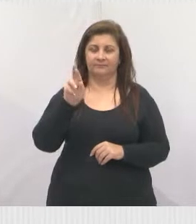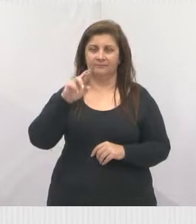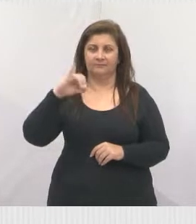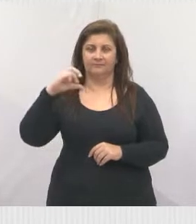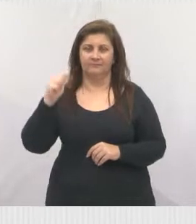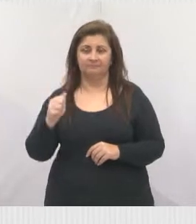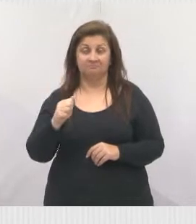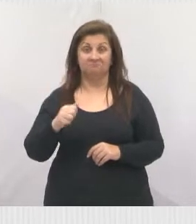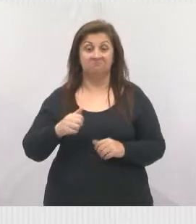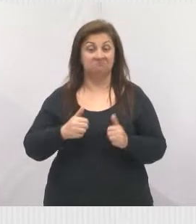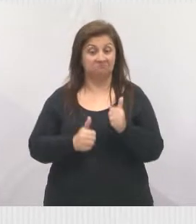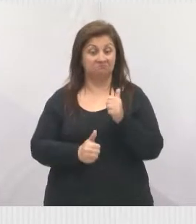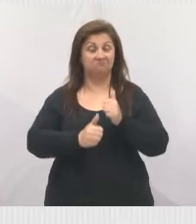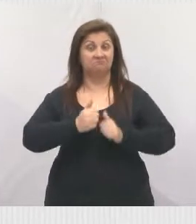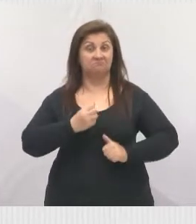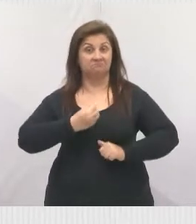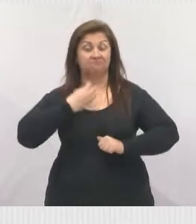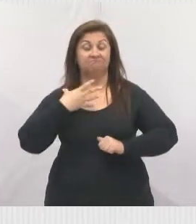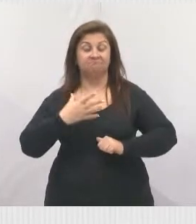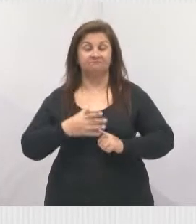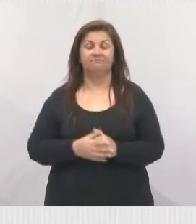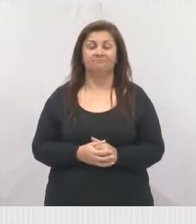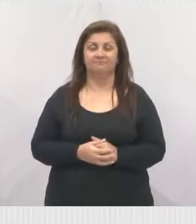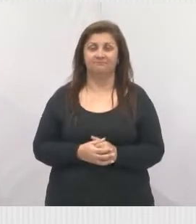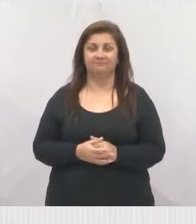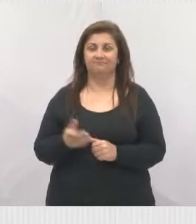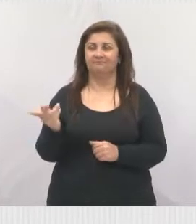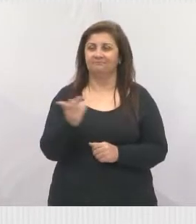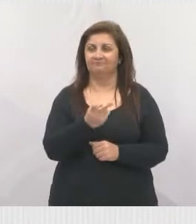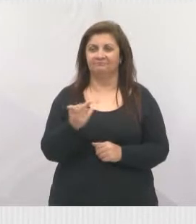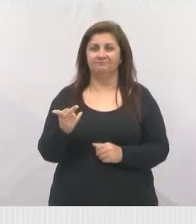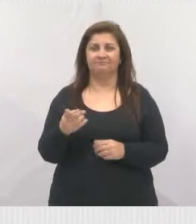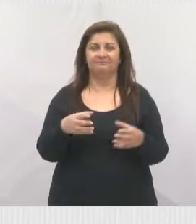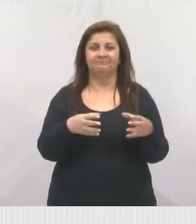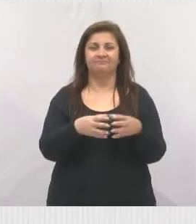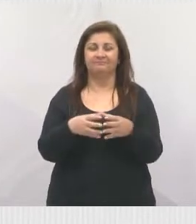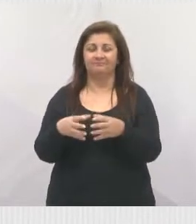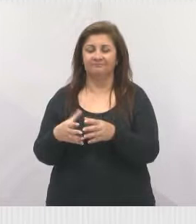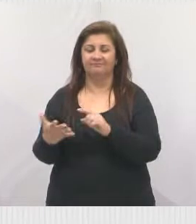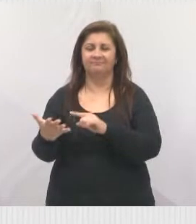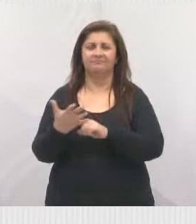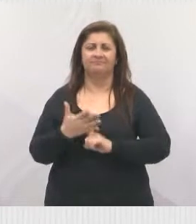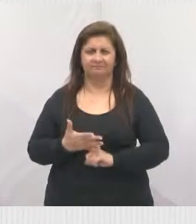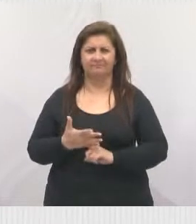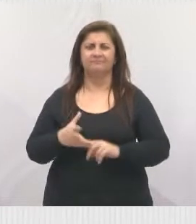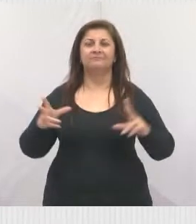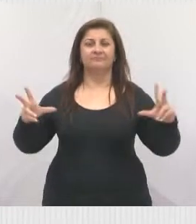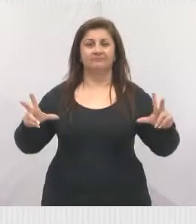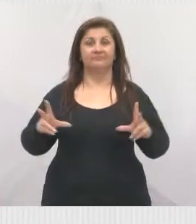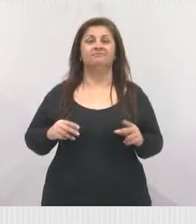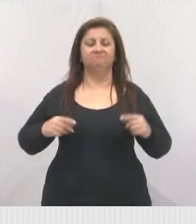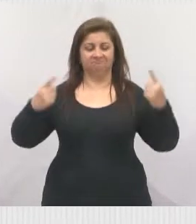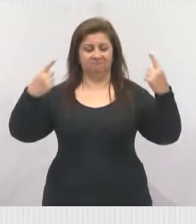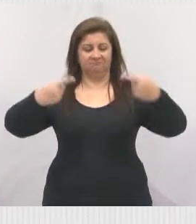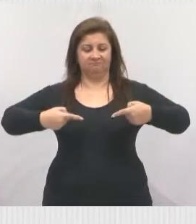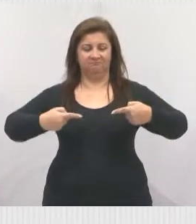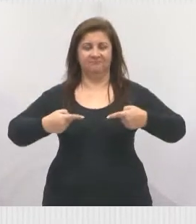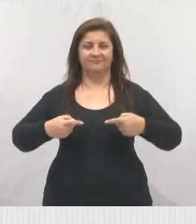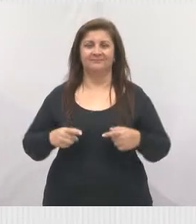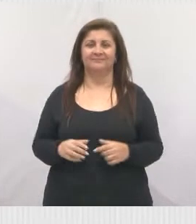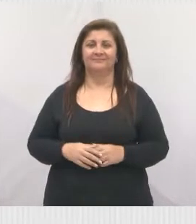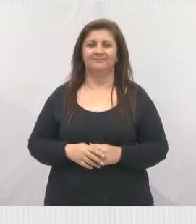Um jogaço, um jogaço, e as duas equipes mostrando ser merecedora de disputar a final,